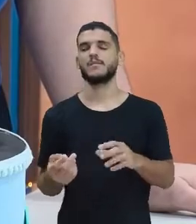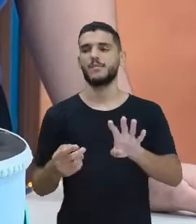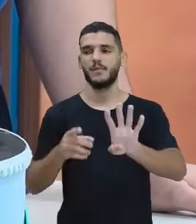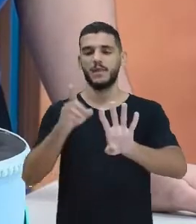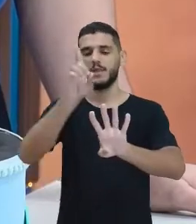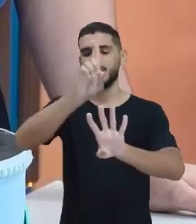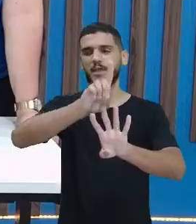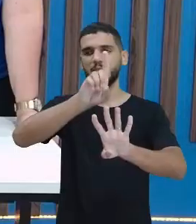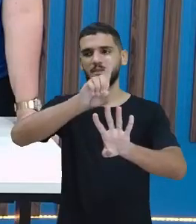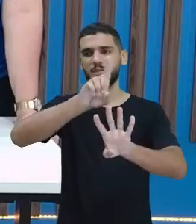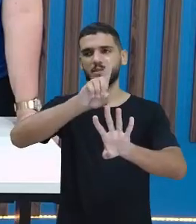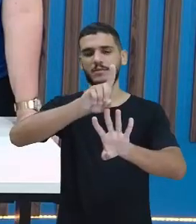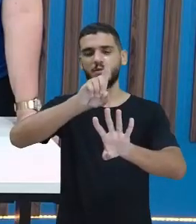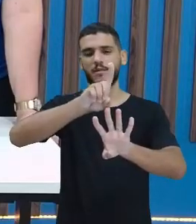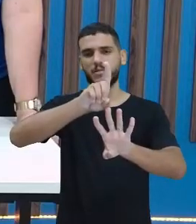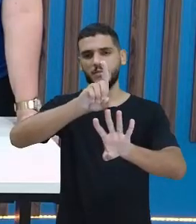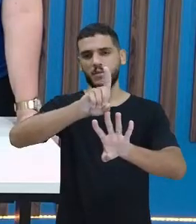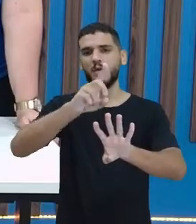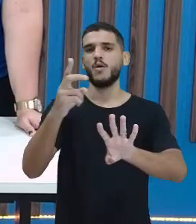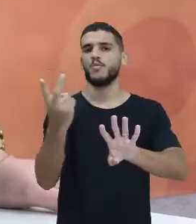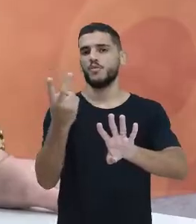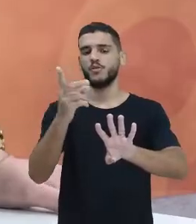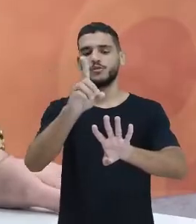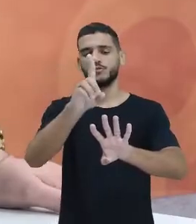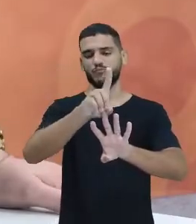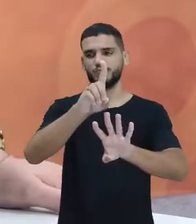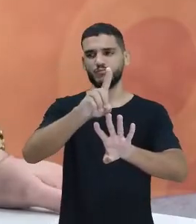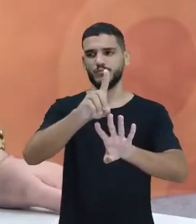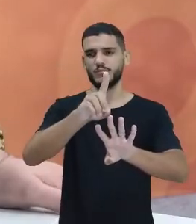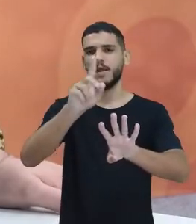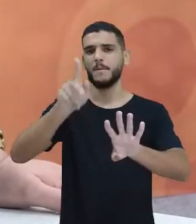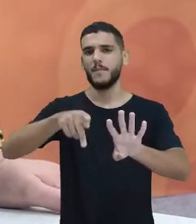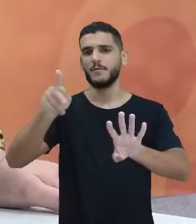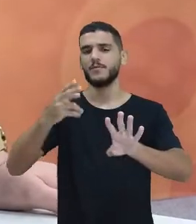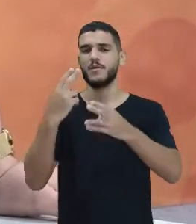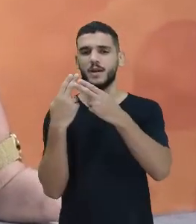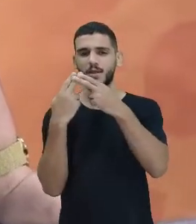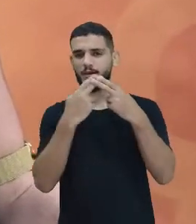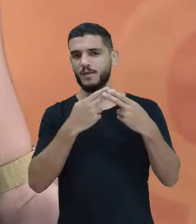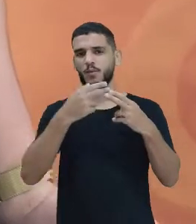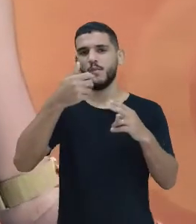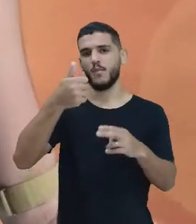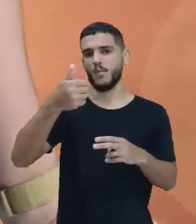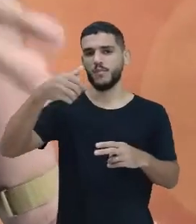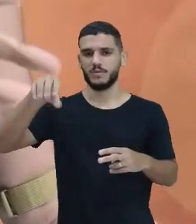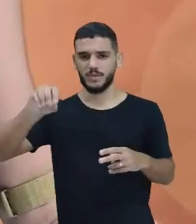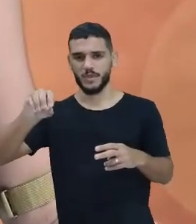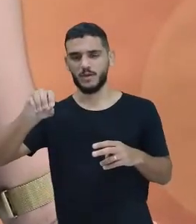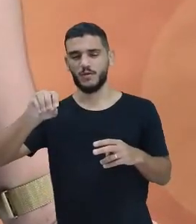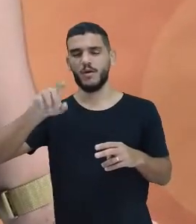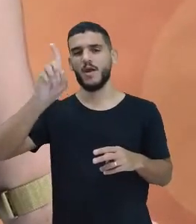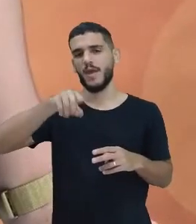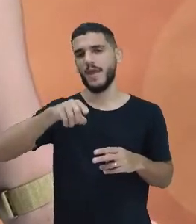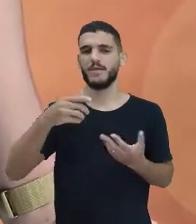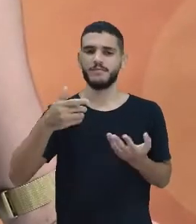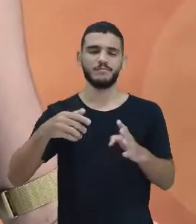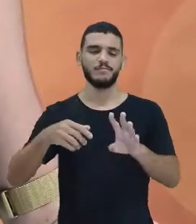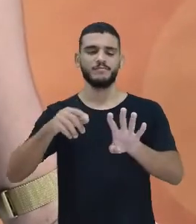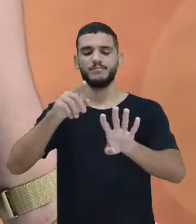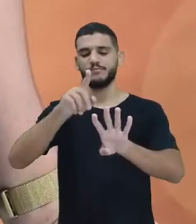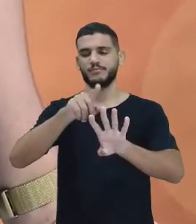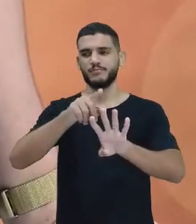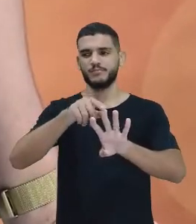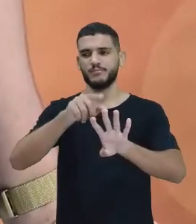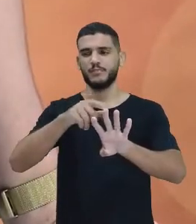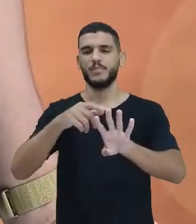números, ele tem dois algarismos na sua composição. O da professora Iris tem o número 1 e o número 0, que faz o 10, que forma o número 10. E o